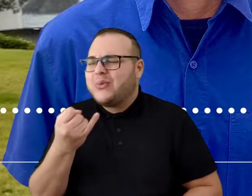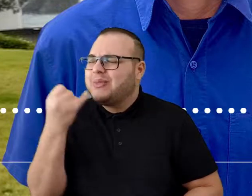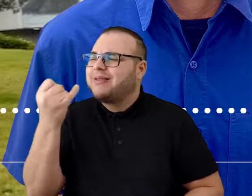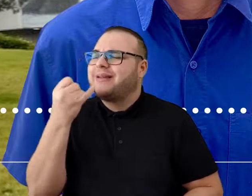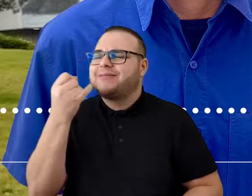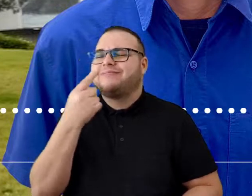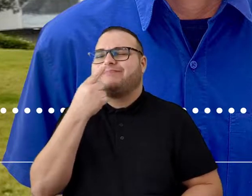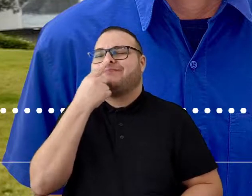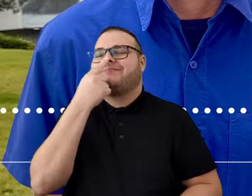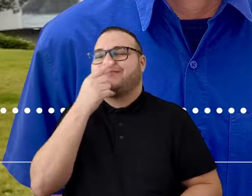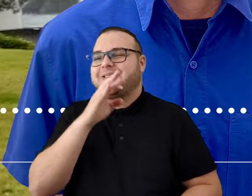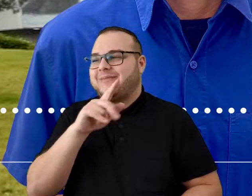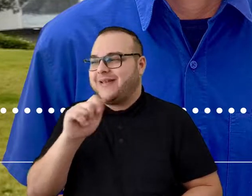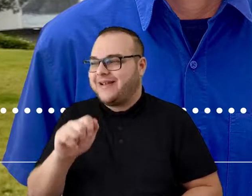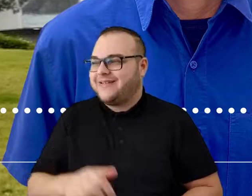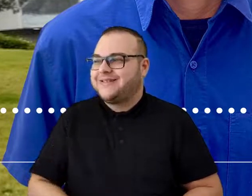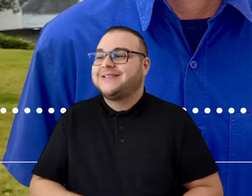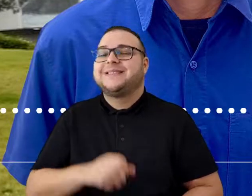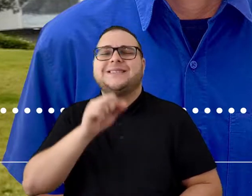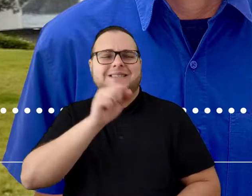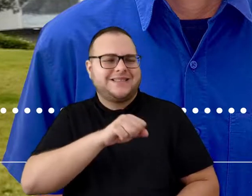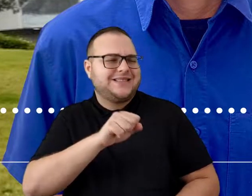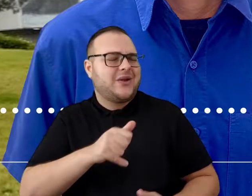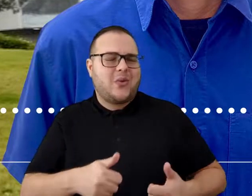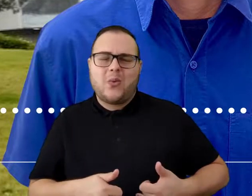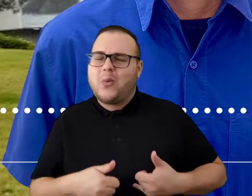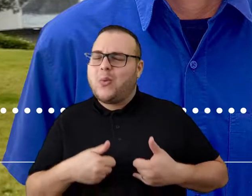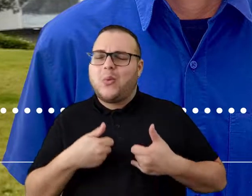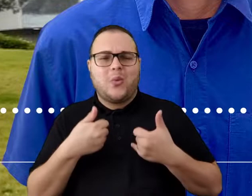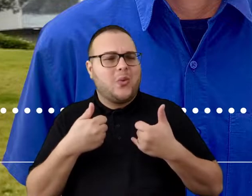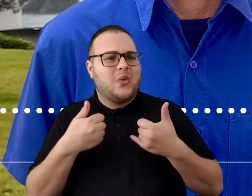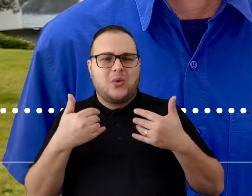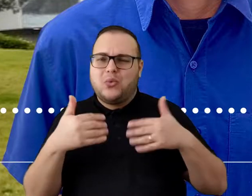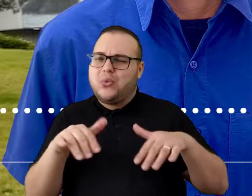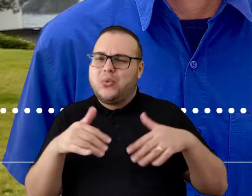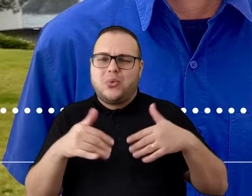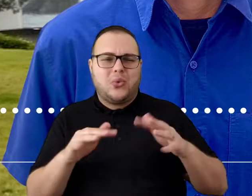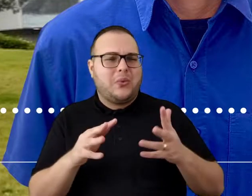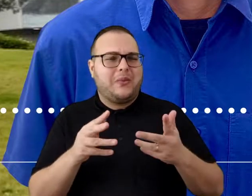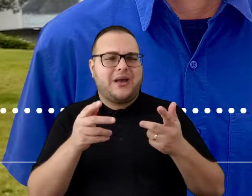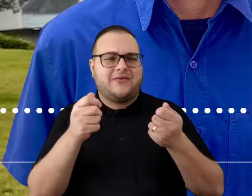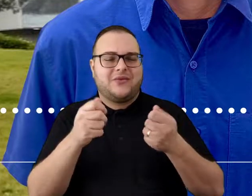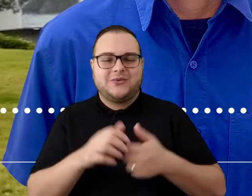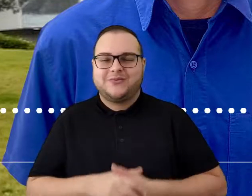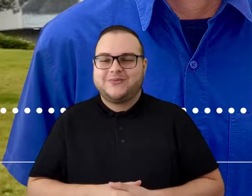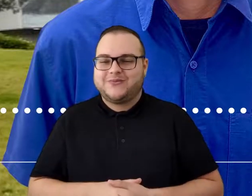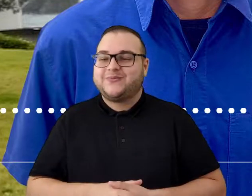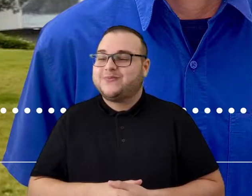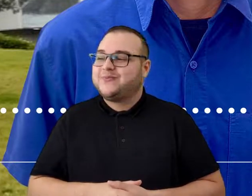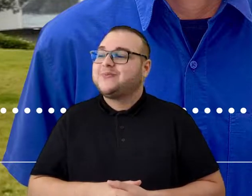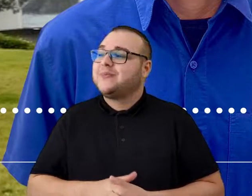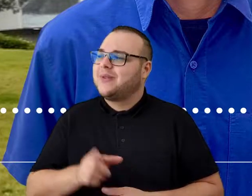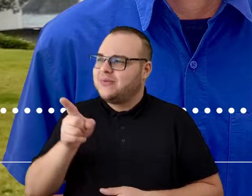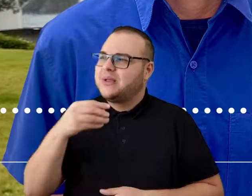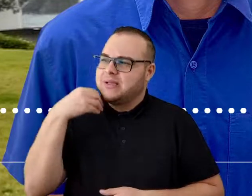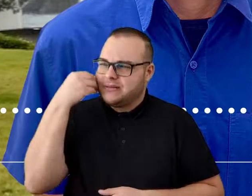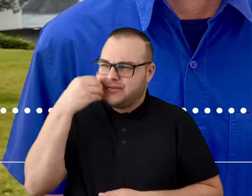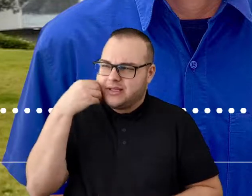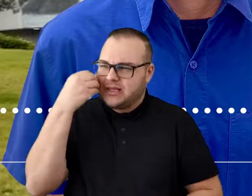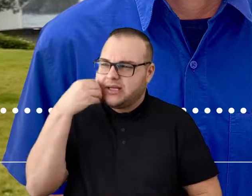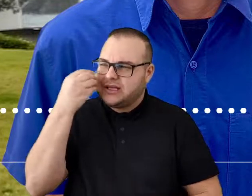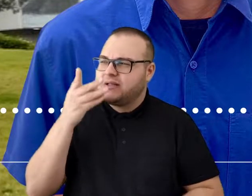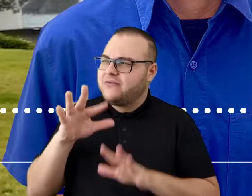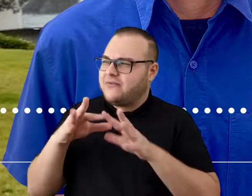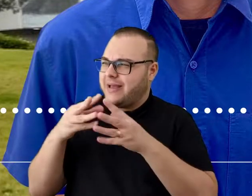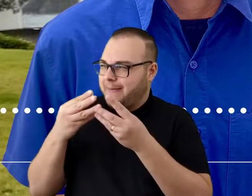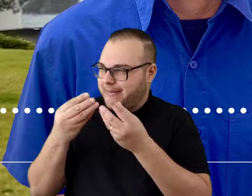da CBA, não é, Jati? Opa! O maior orgulho é fazer parte dessa história, né? Para mim, não tem nada igual. Jati, a sua experiência com a CBA